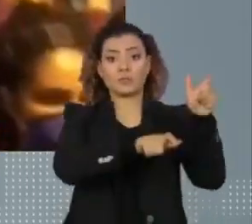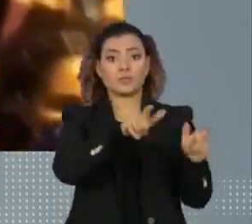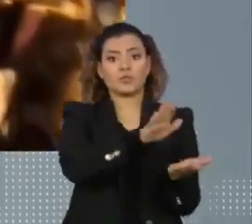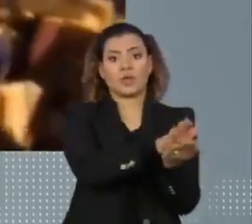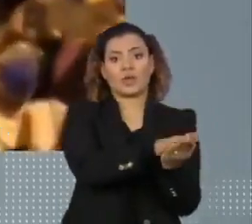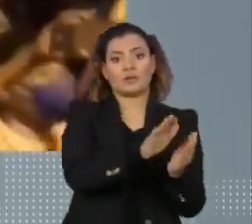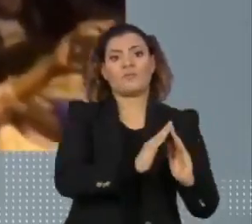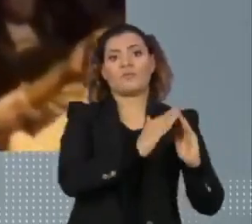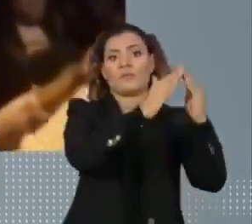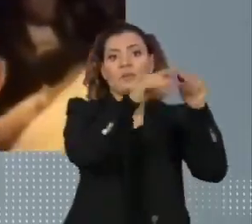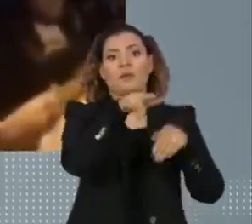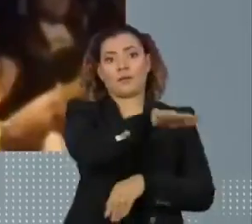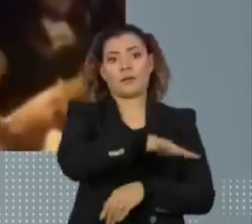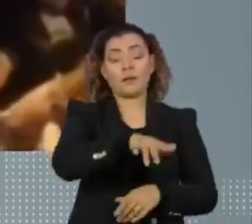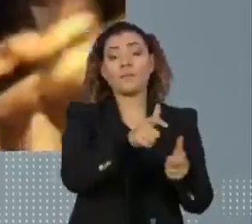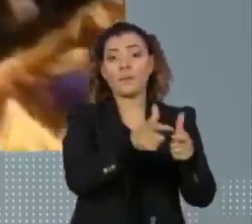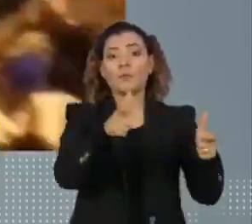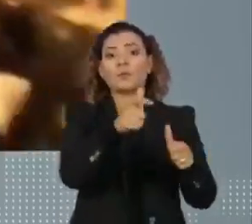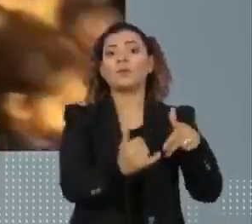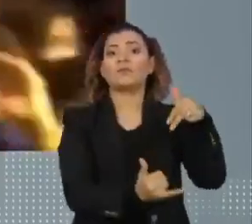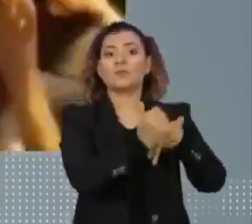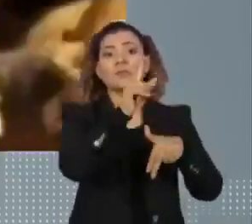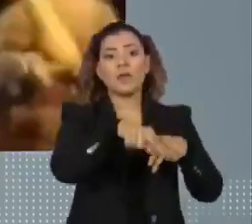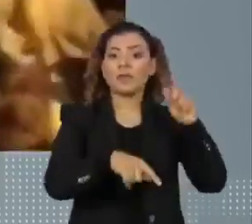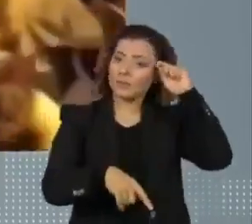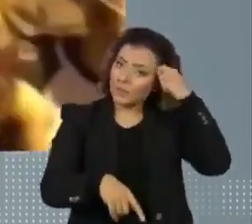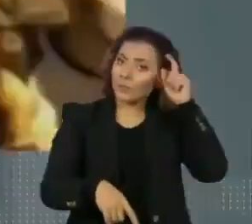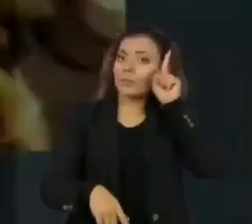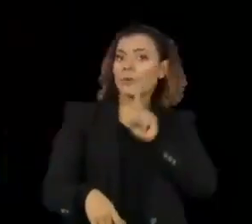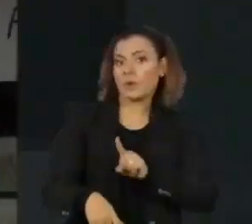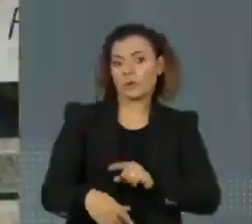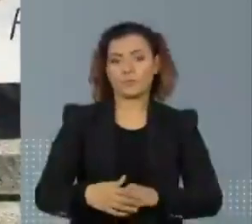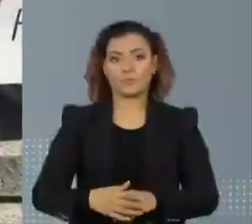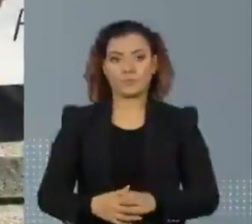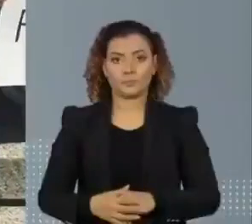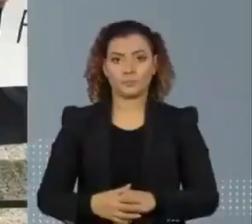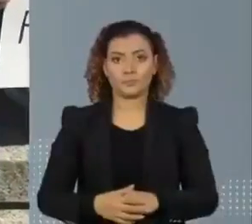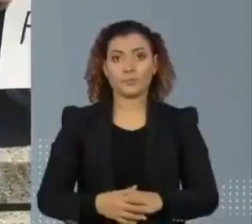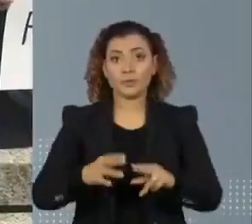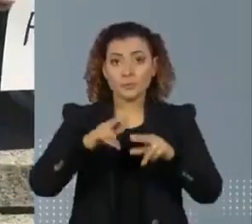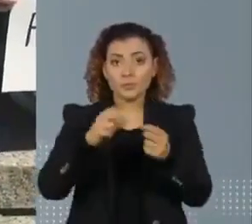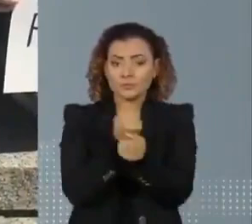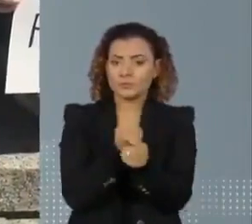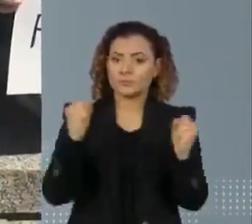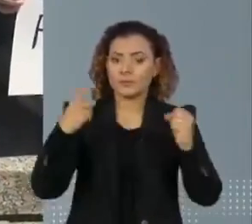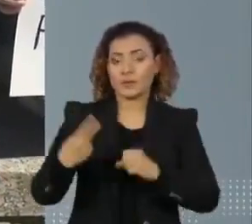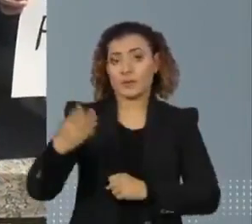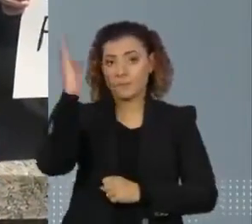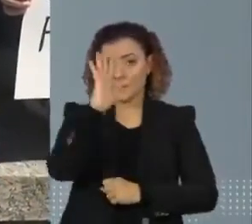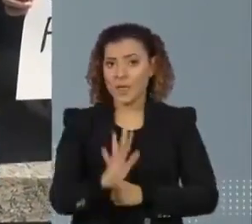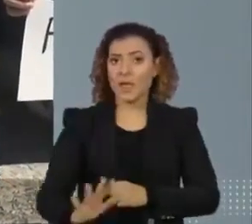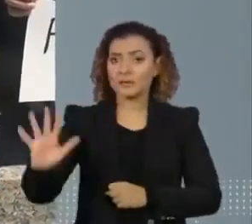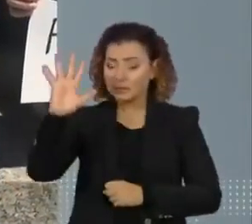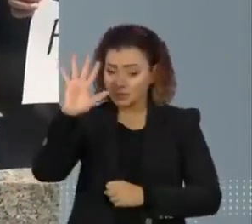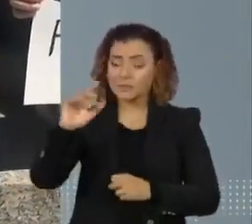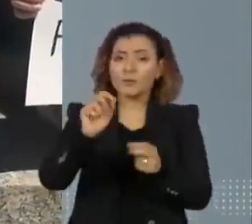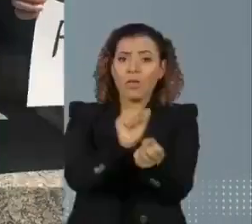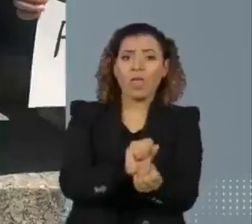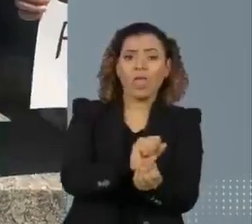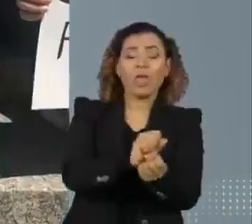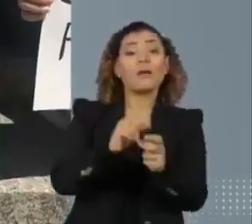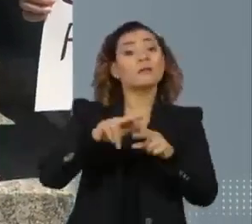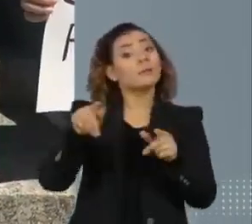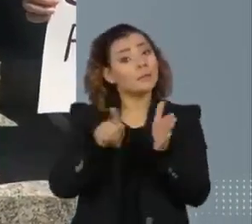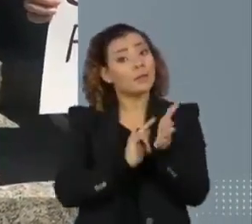Jacarezinho. A maioria das vítimas era de negros e pardos. A abolição da escravatura no Brasil também foi lembrada em Nova